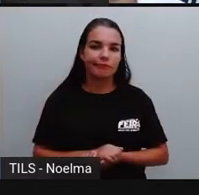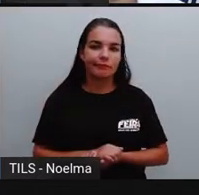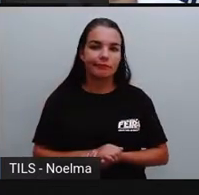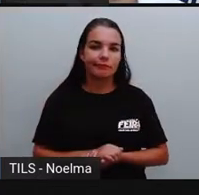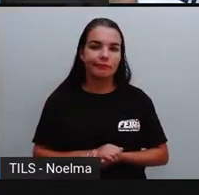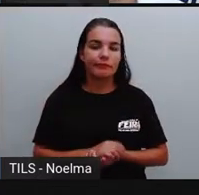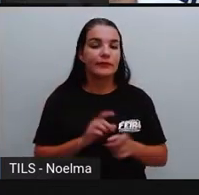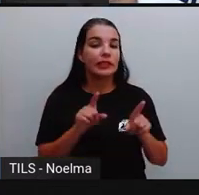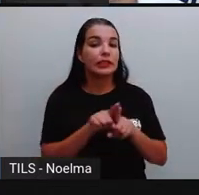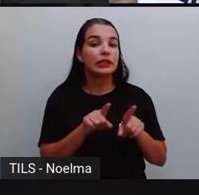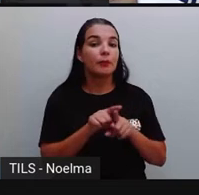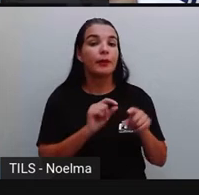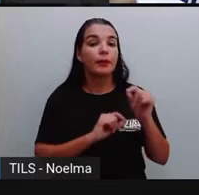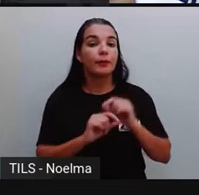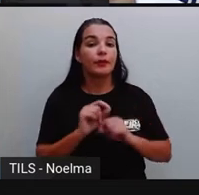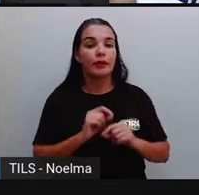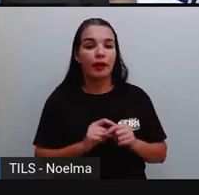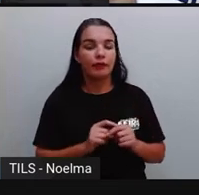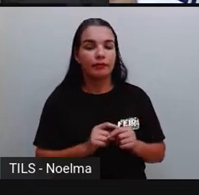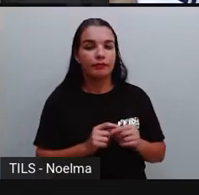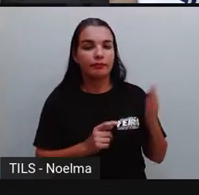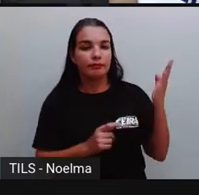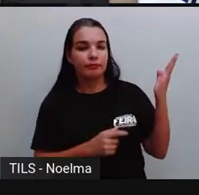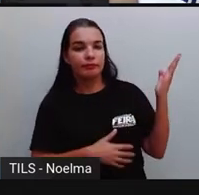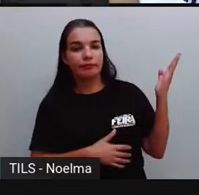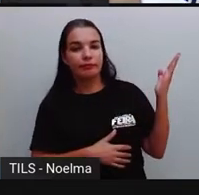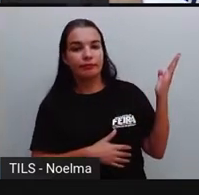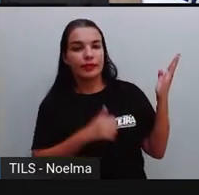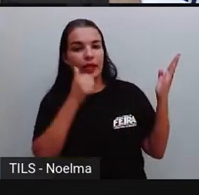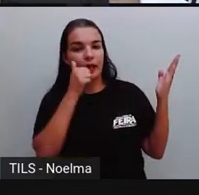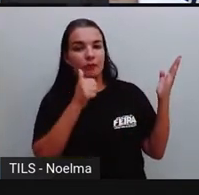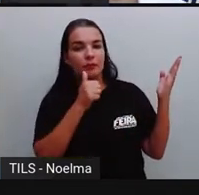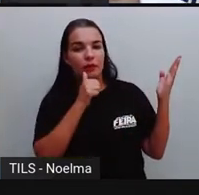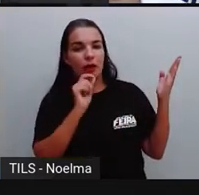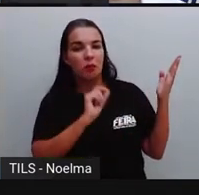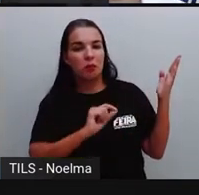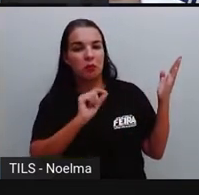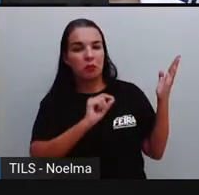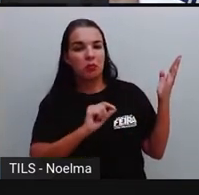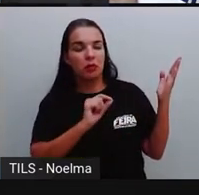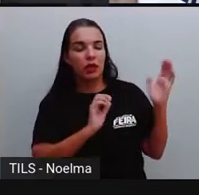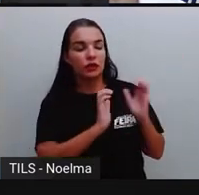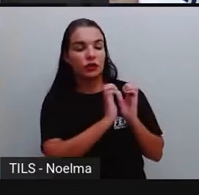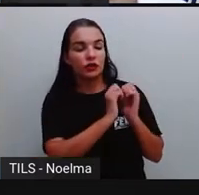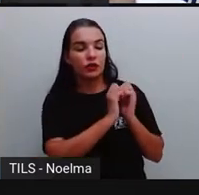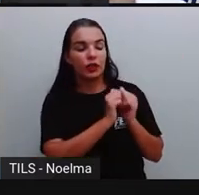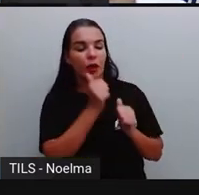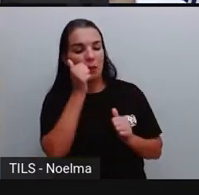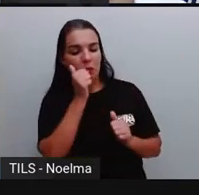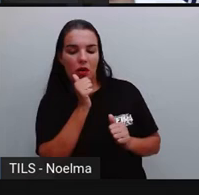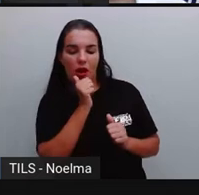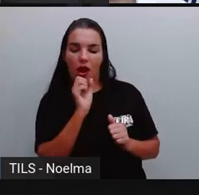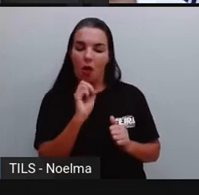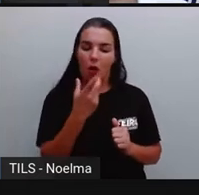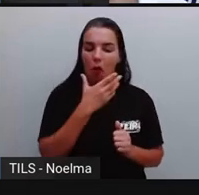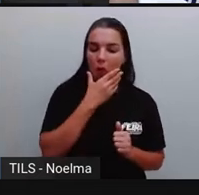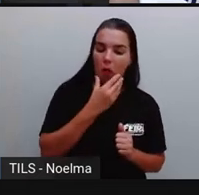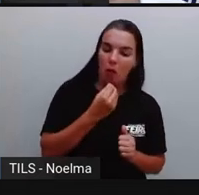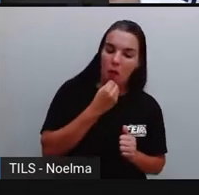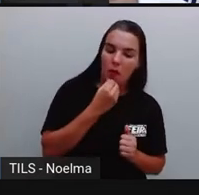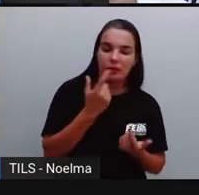violência, intolerância aqui de gênero, né, muitas vezes pode ser de homem contra mulher,